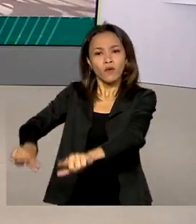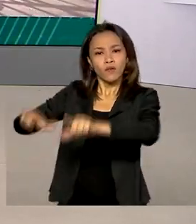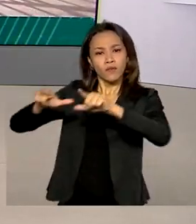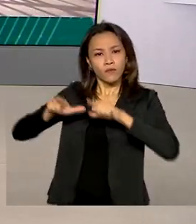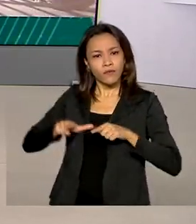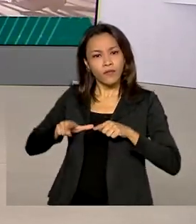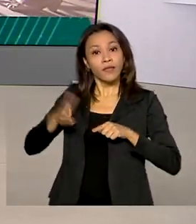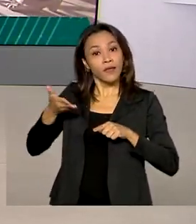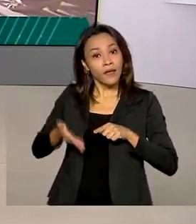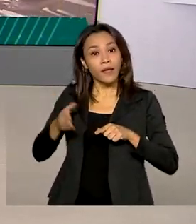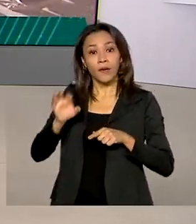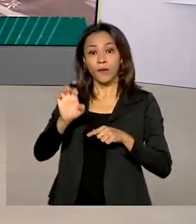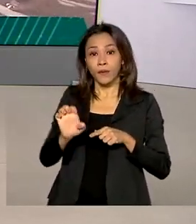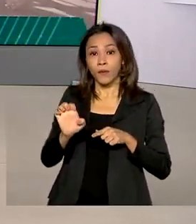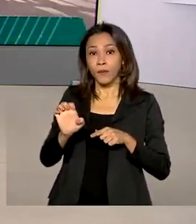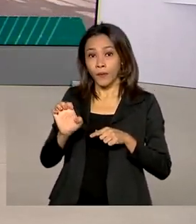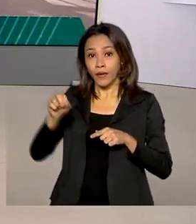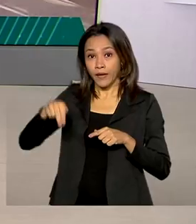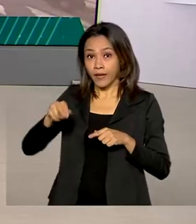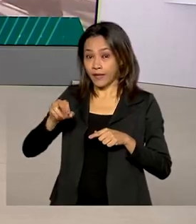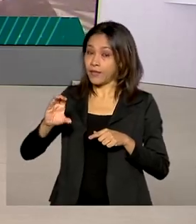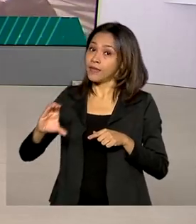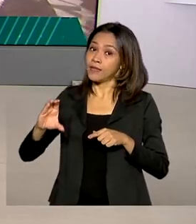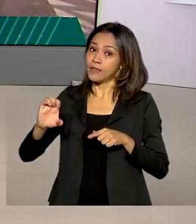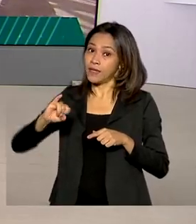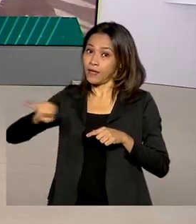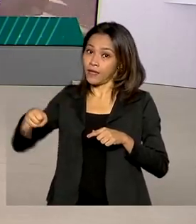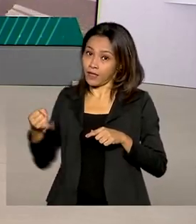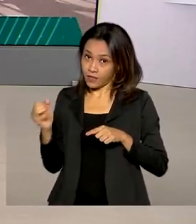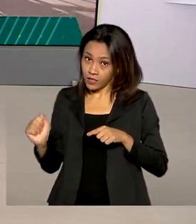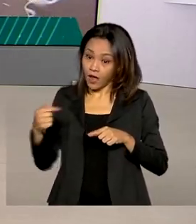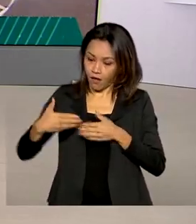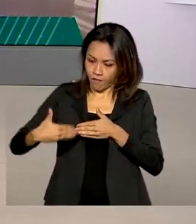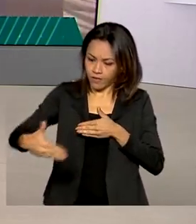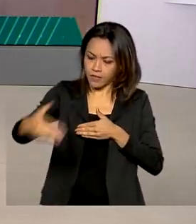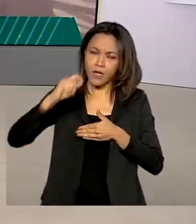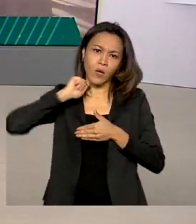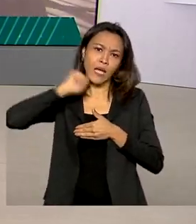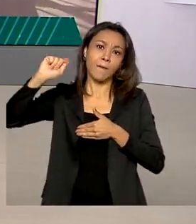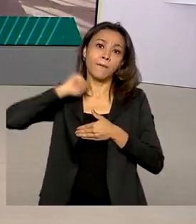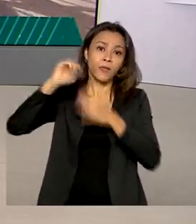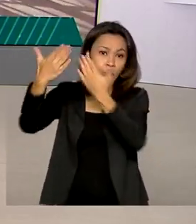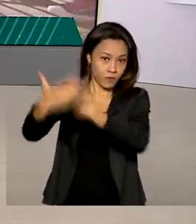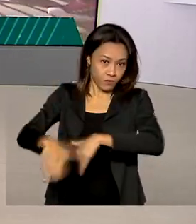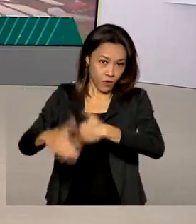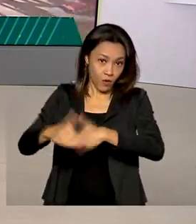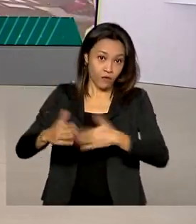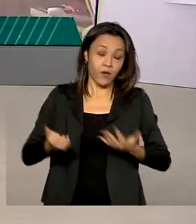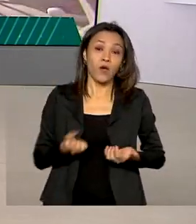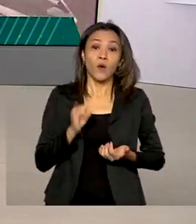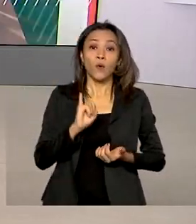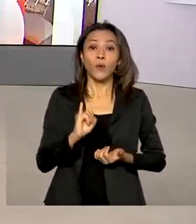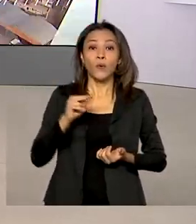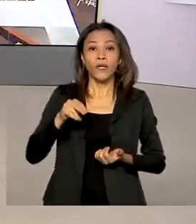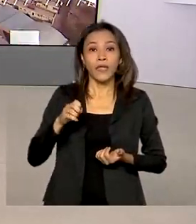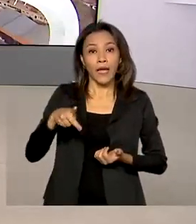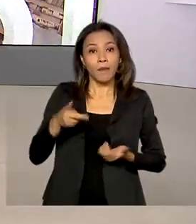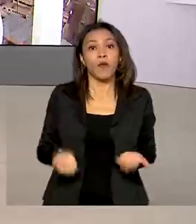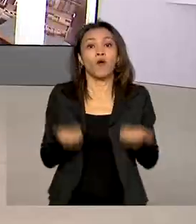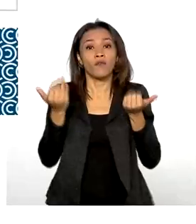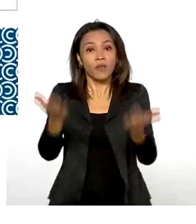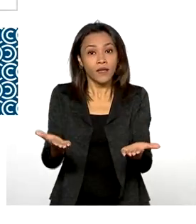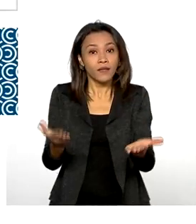Jovens e Adultos, o INSEJA. Para fazer as provas, que serão agora em abril, o INEP oferece o conteúdo pela internet.